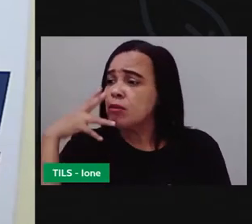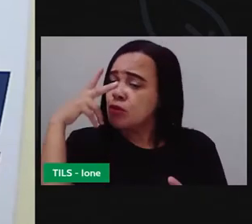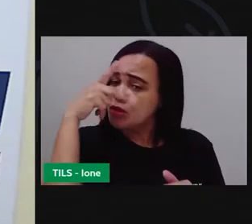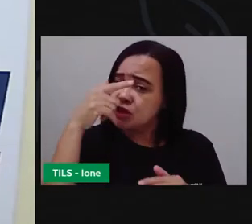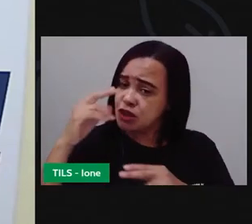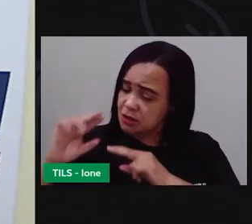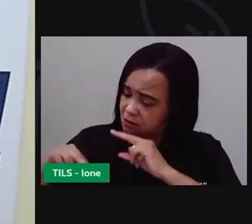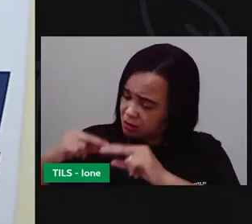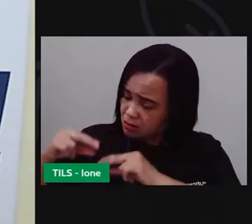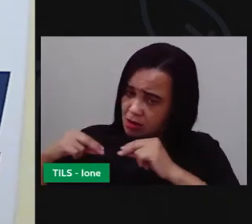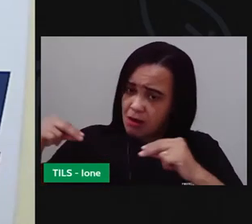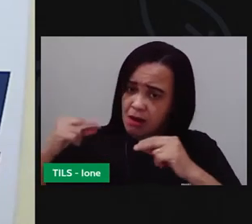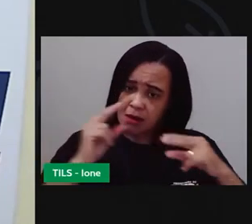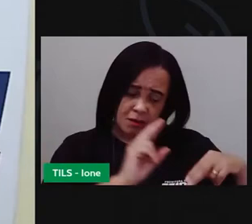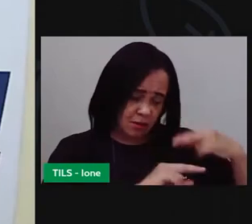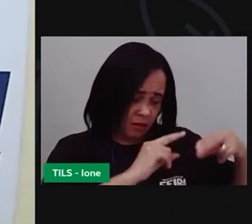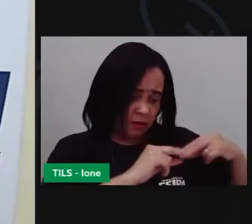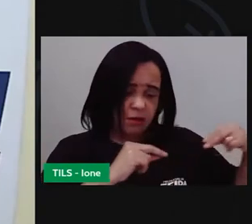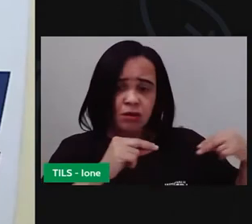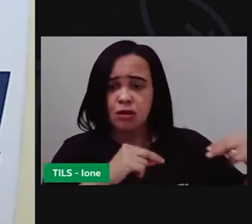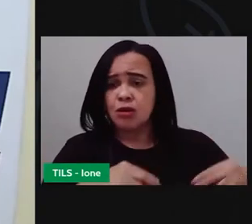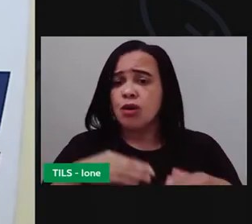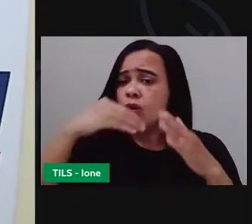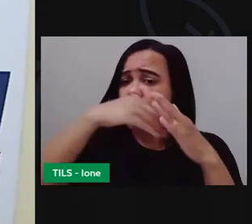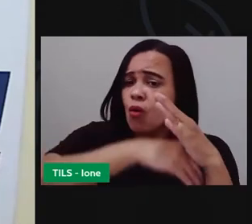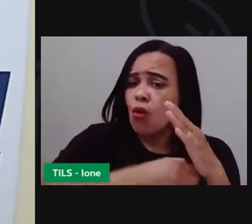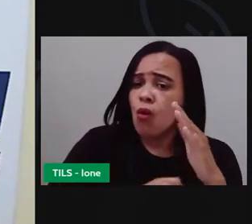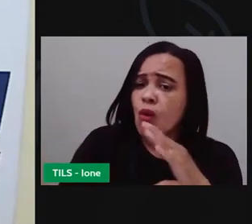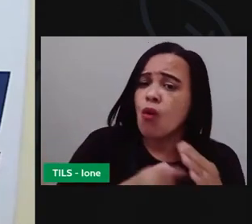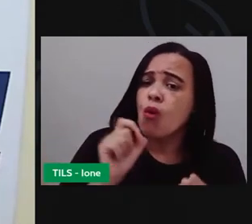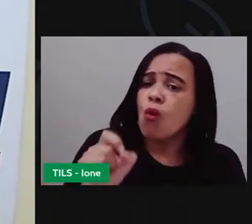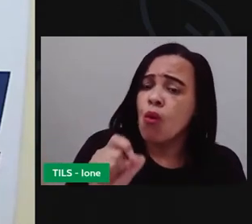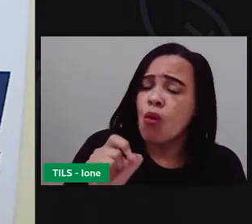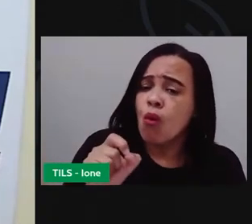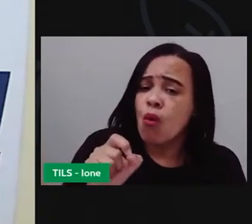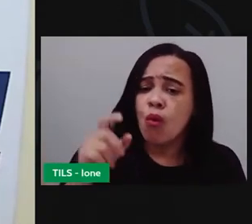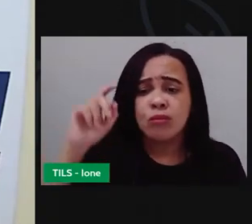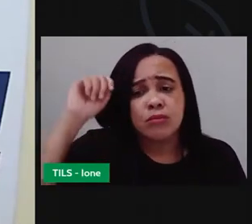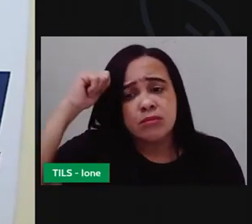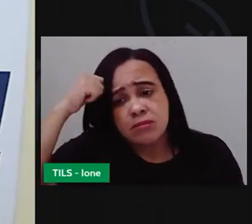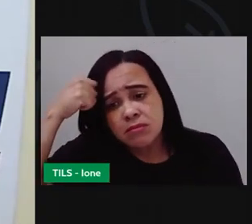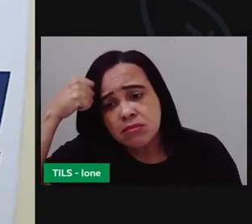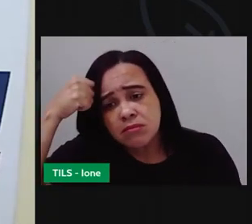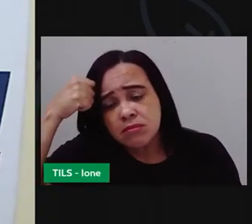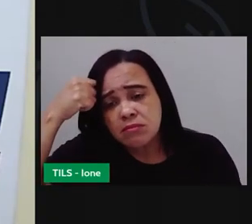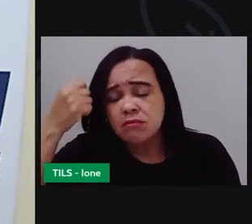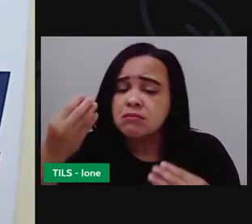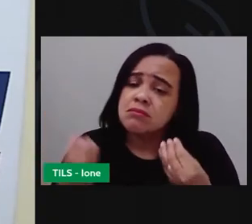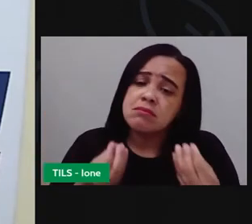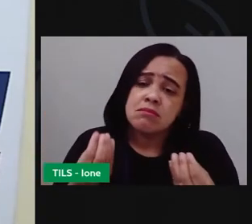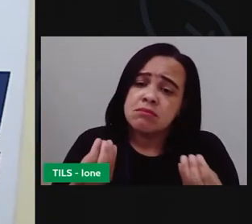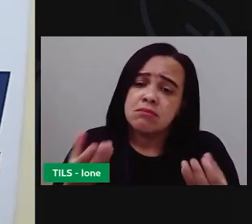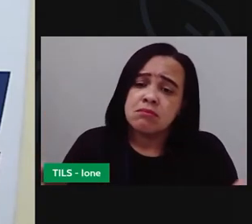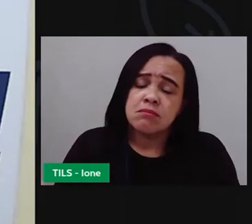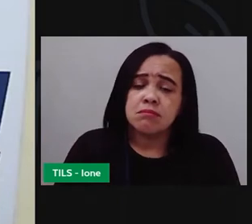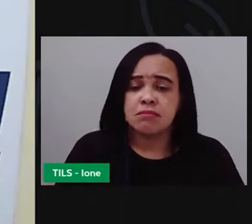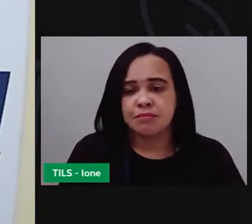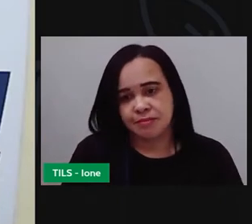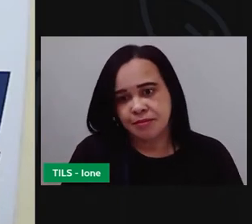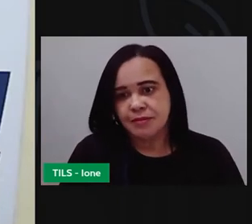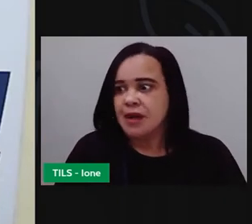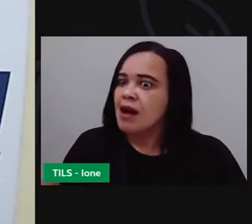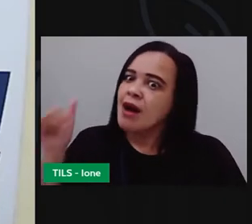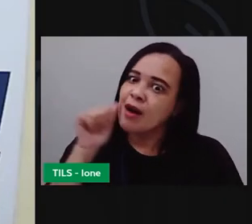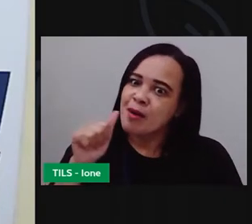bonita do laço de fita, qual é teu segredo para ser assim tão pretinha? E a